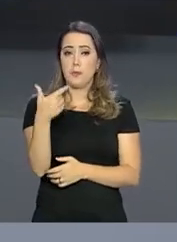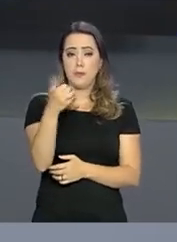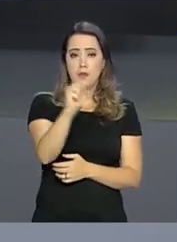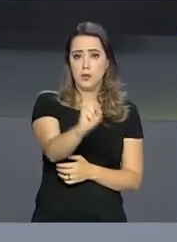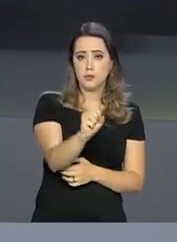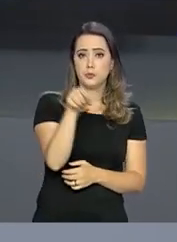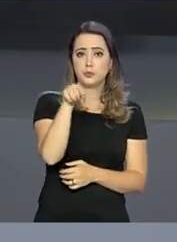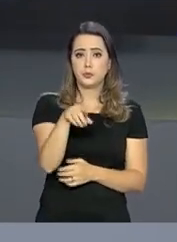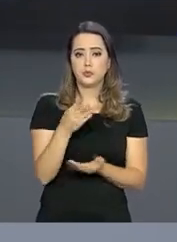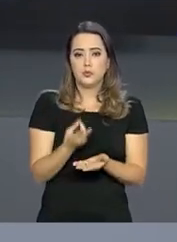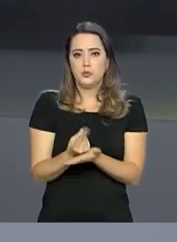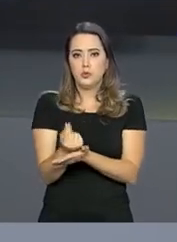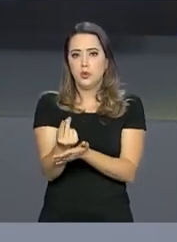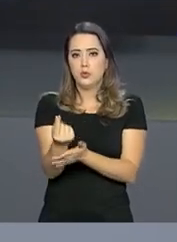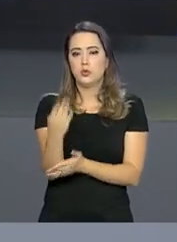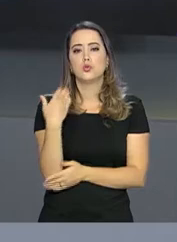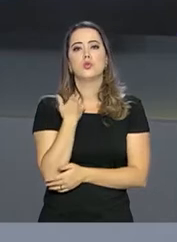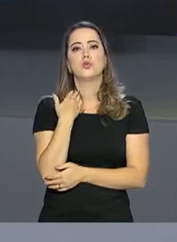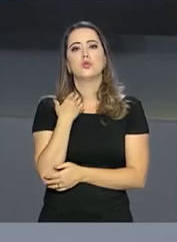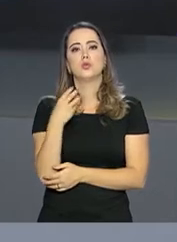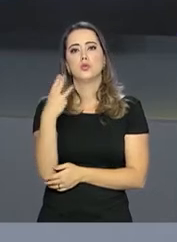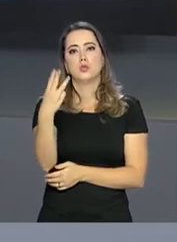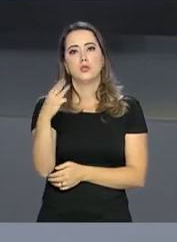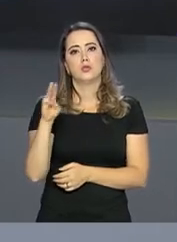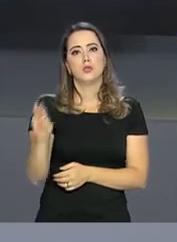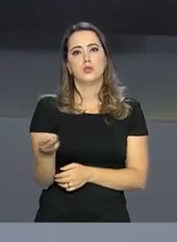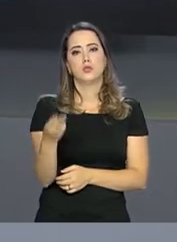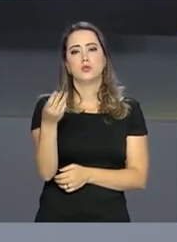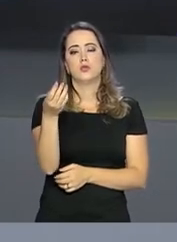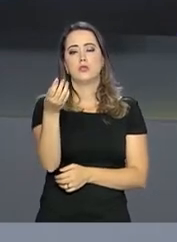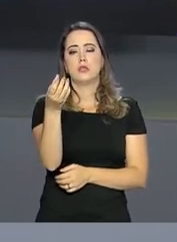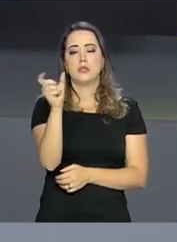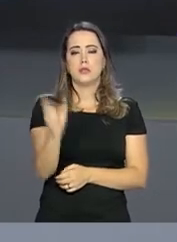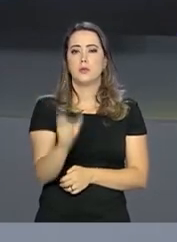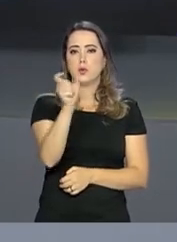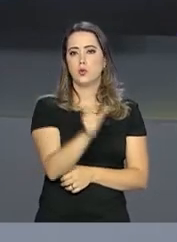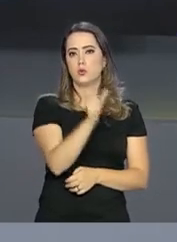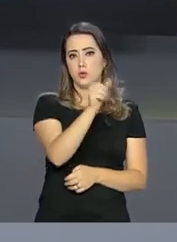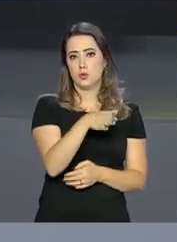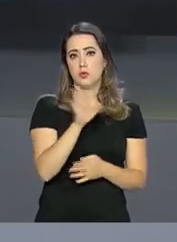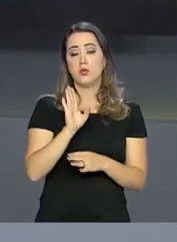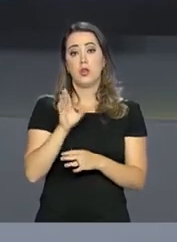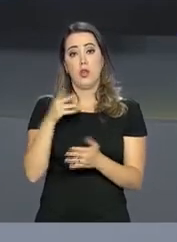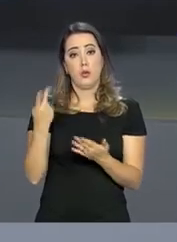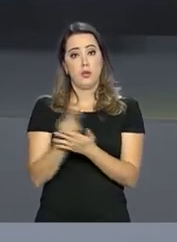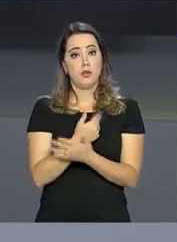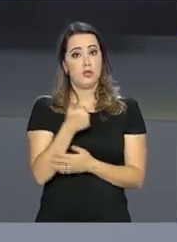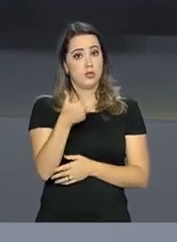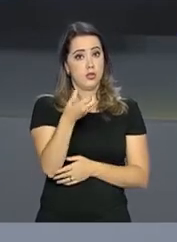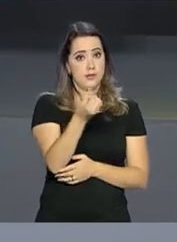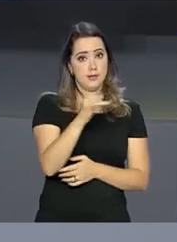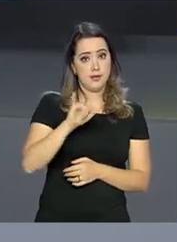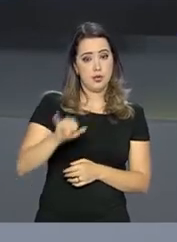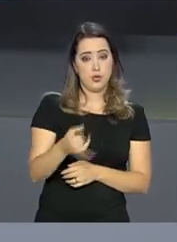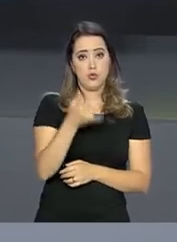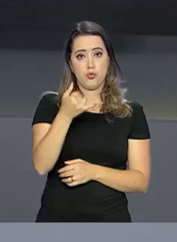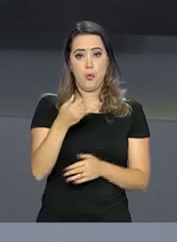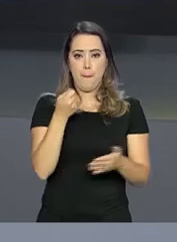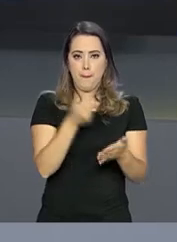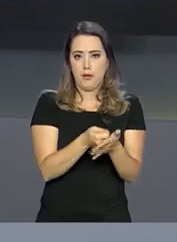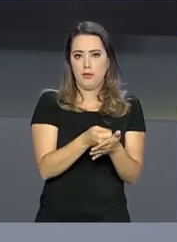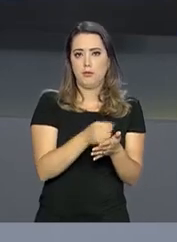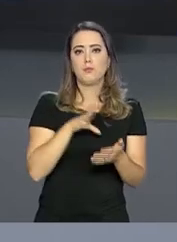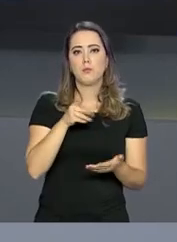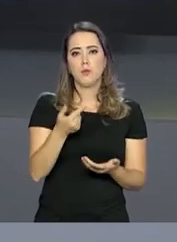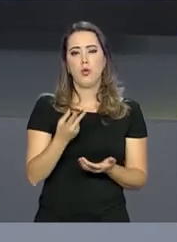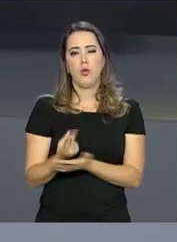O crédito bancário para 3 milhões e 360 mil contribuintes será feito no dia 16 de julho. Os